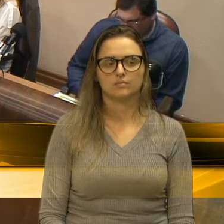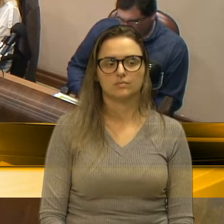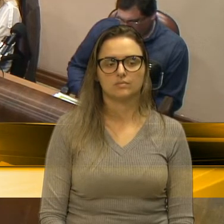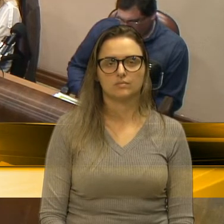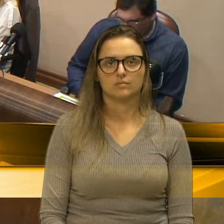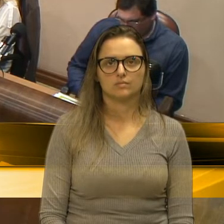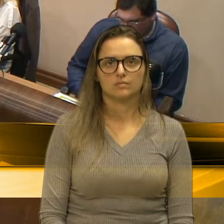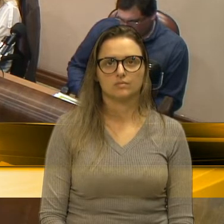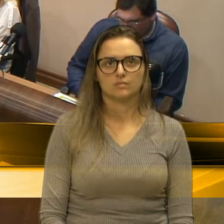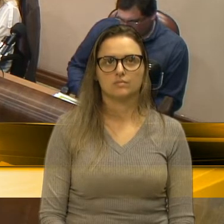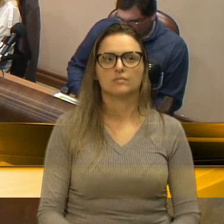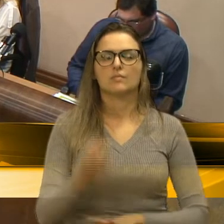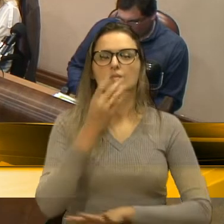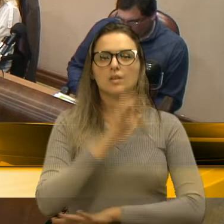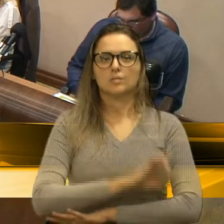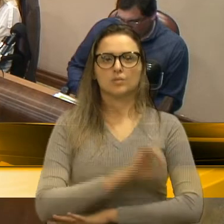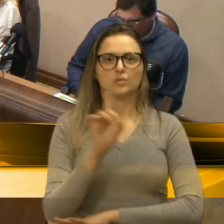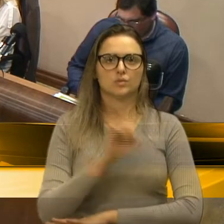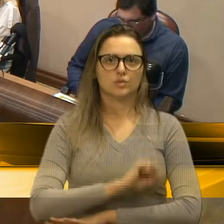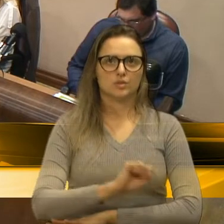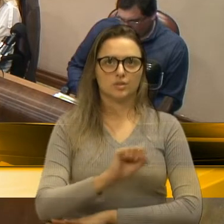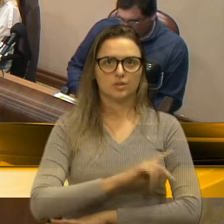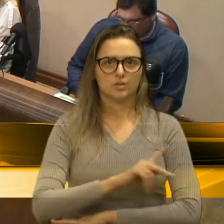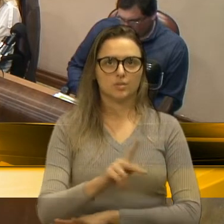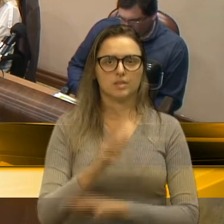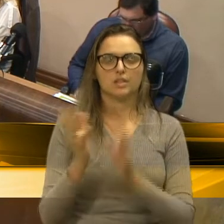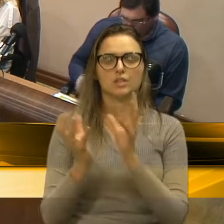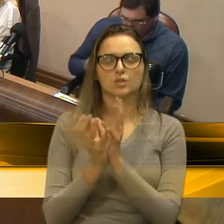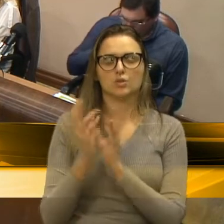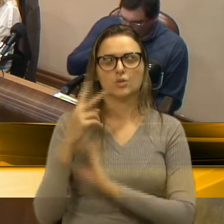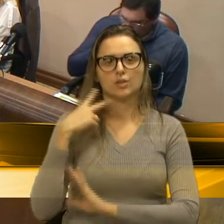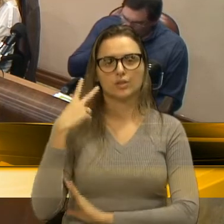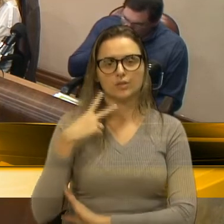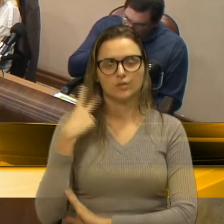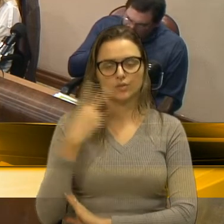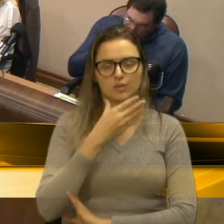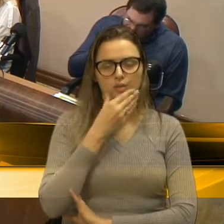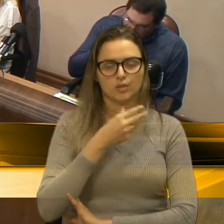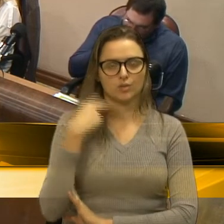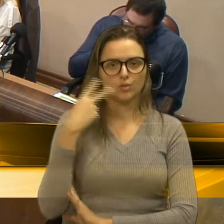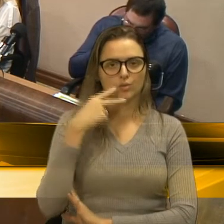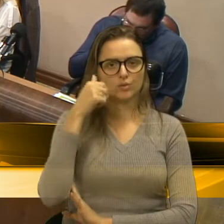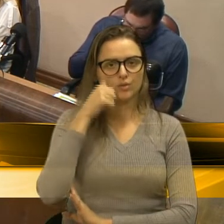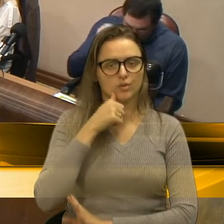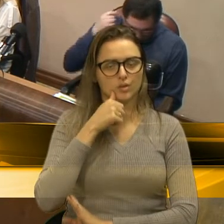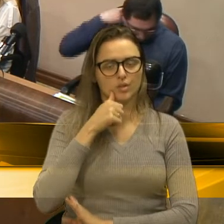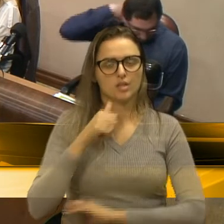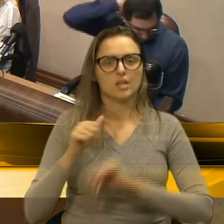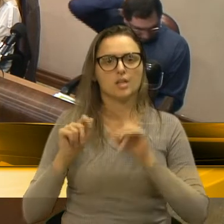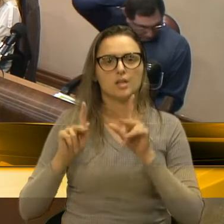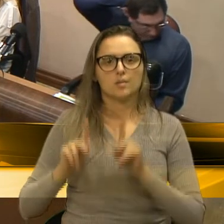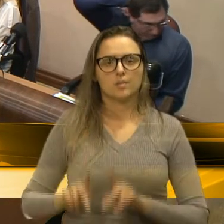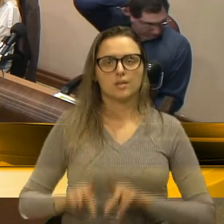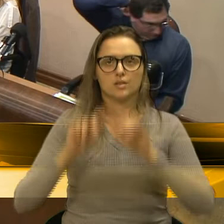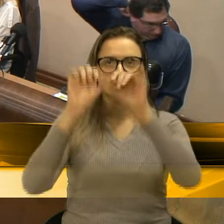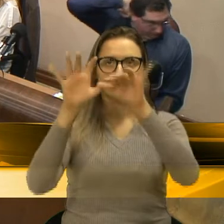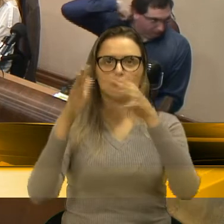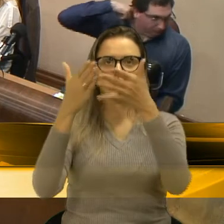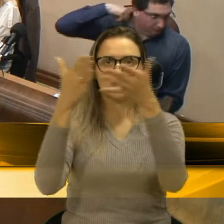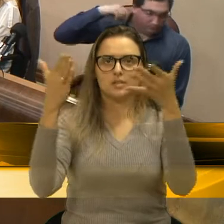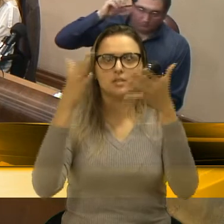Bom dia, senhor presidente, colegas, vereadores e vereadoras, pessoas no plenário,